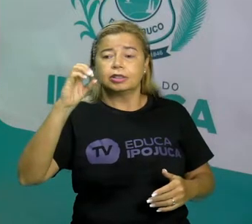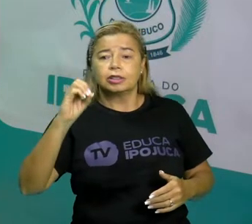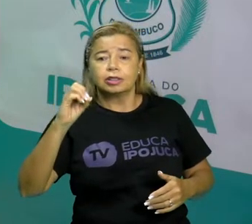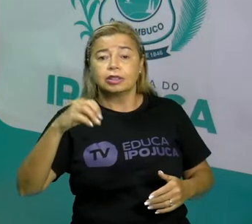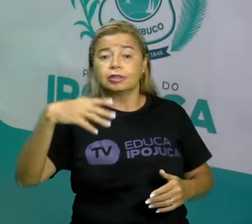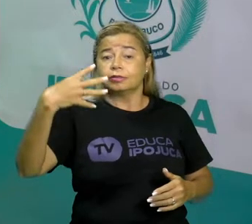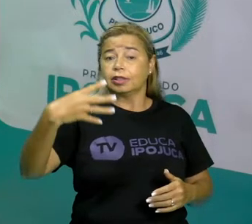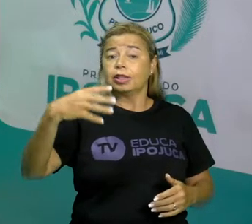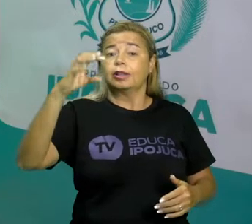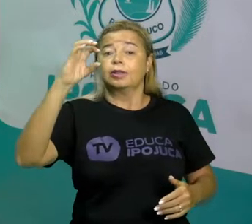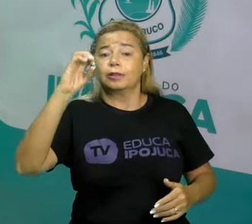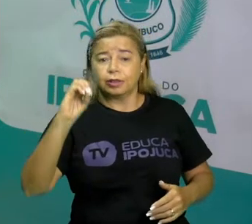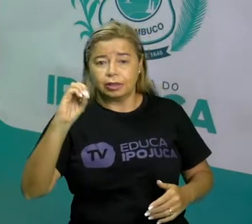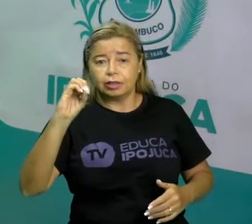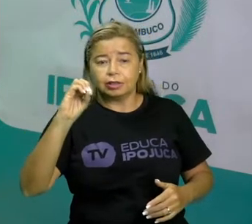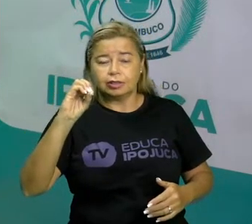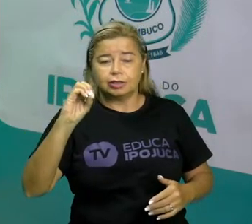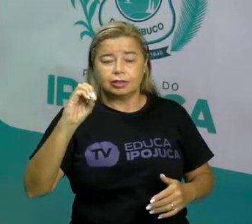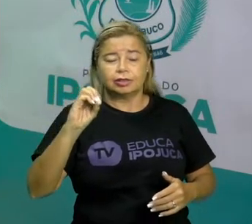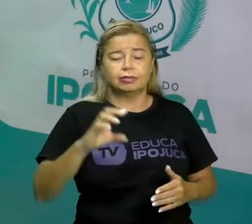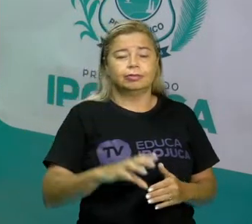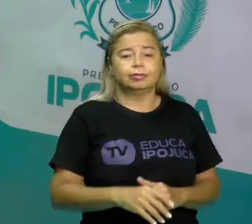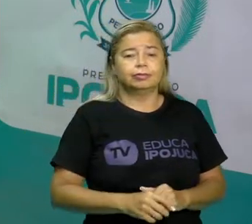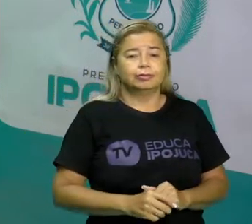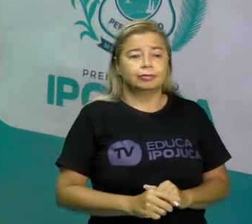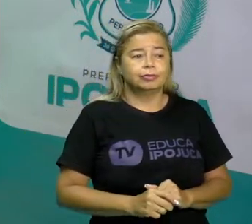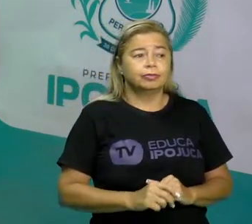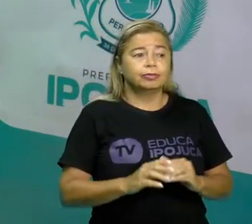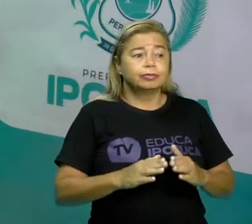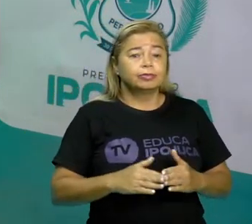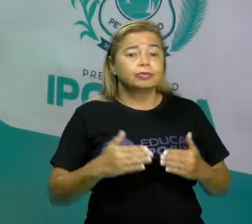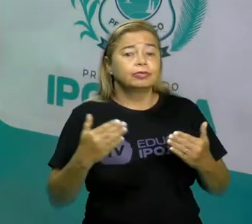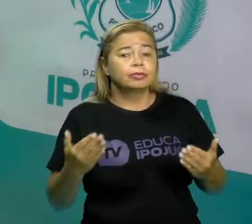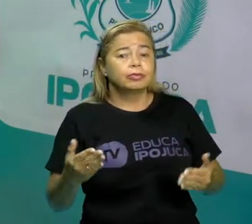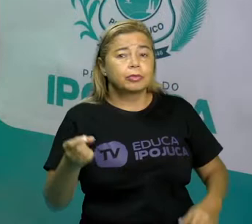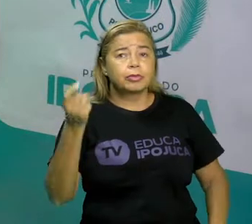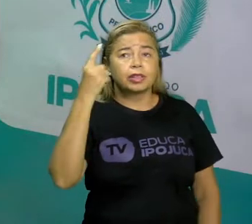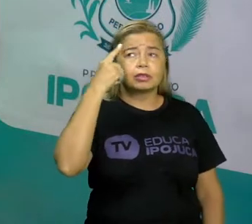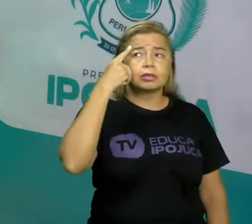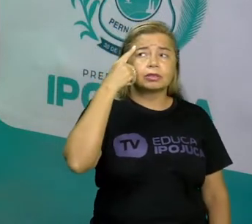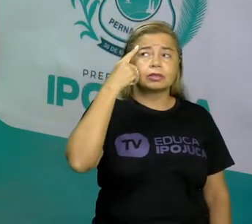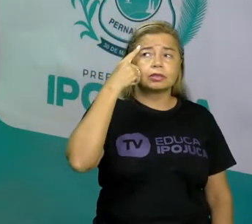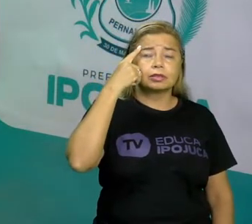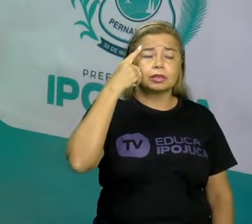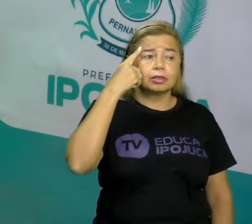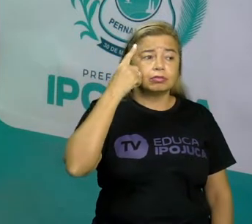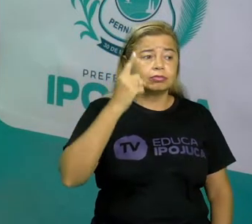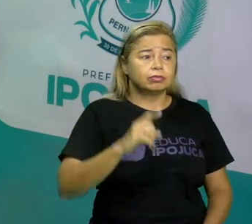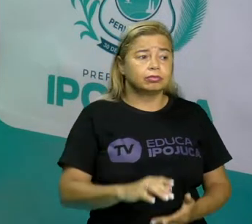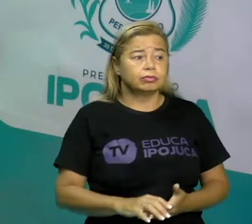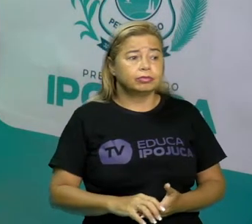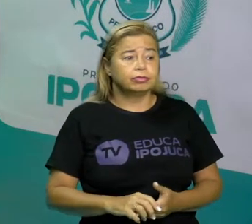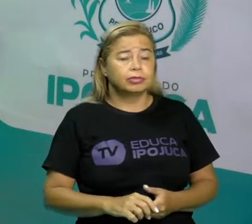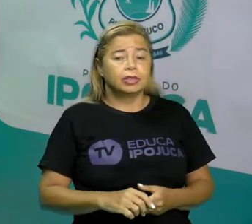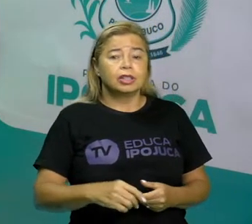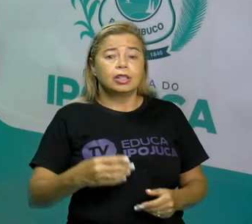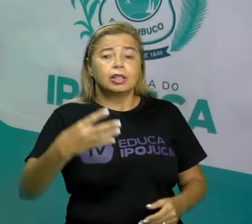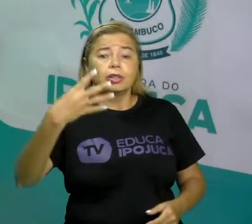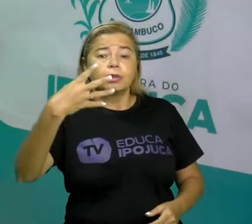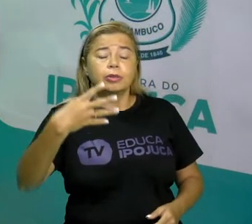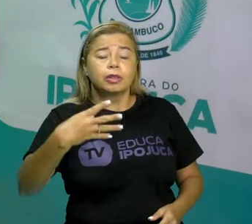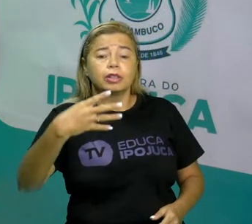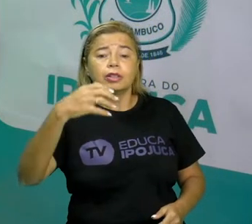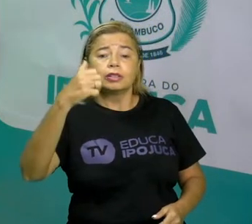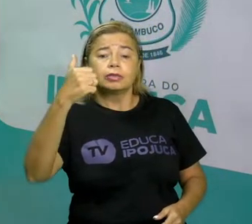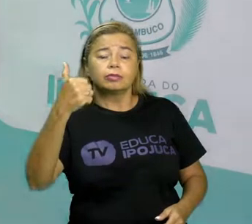eu tenho quatro dezenas, eu tenho quarenta. Então vamos pensar que nós temos aqui quarenta e um.